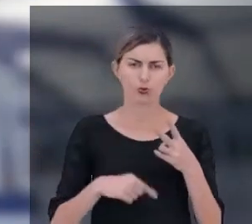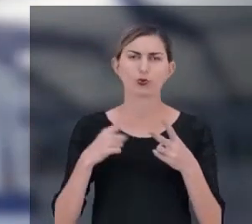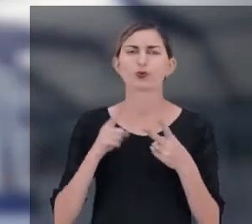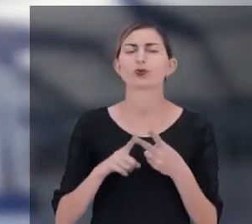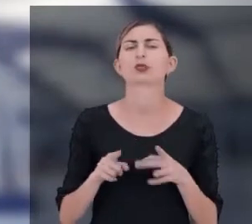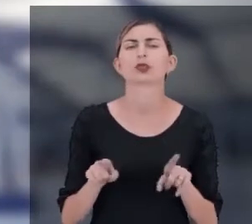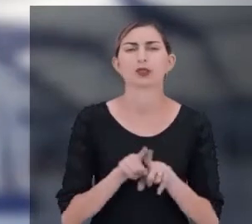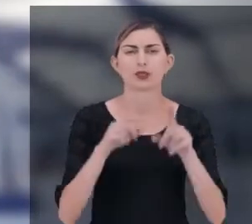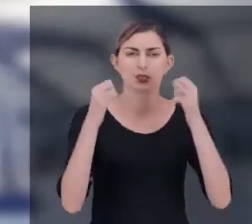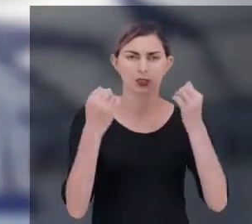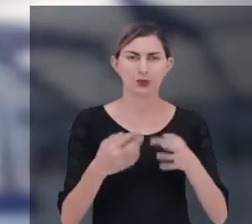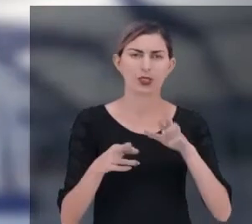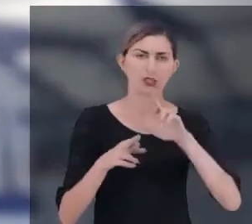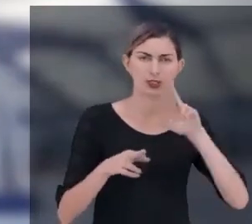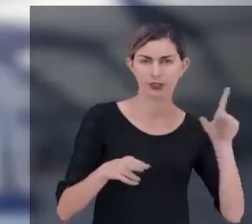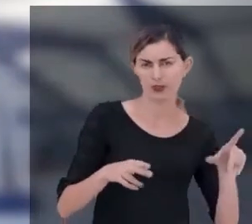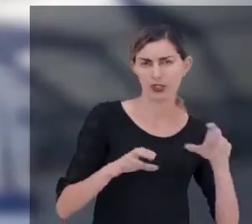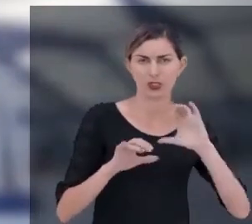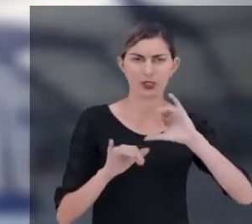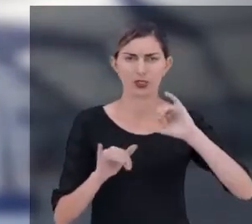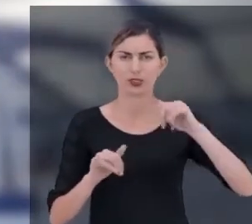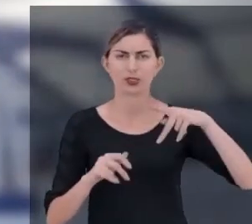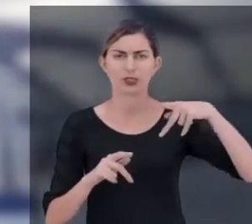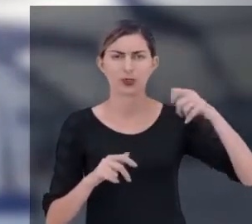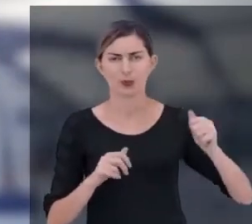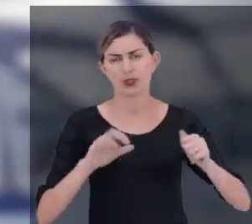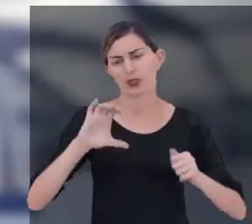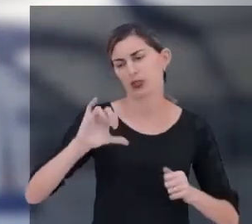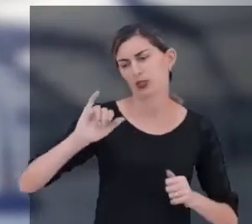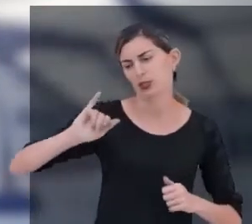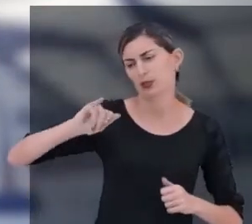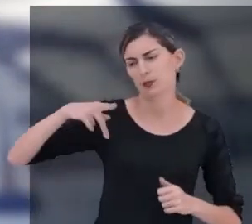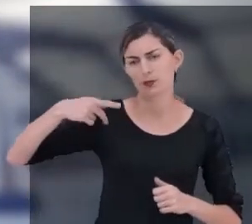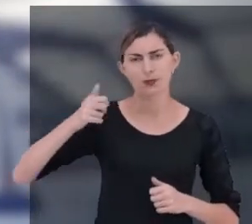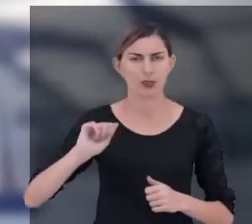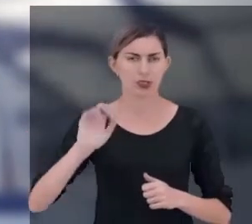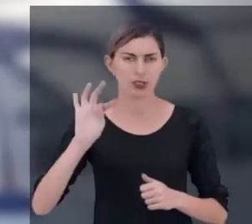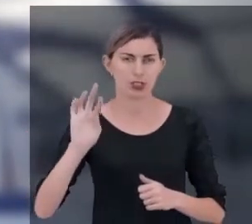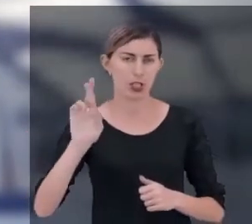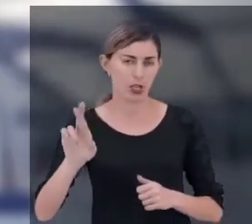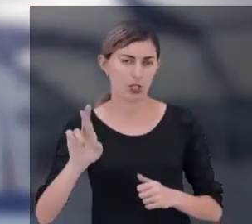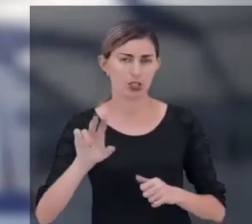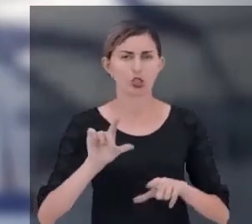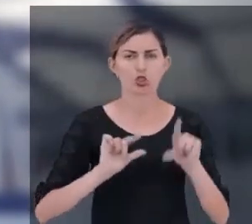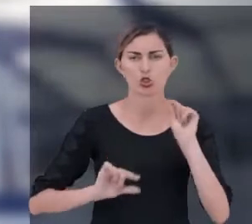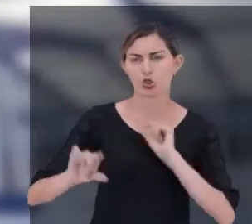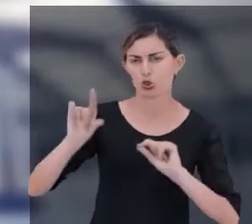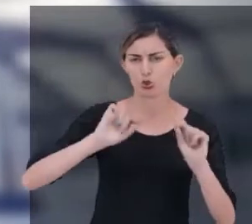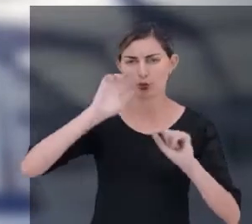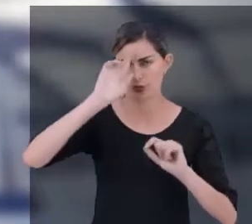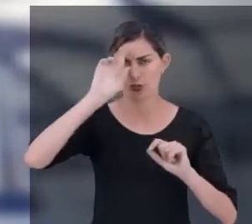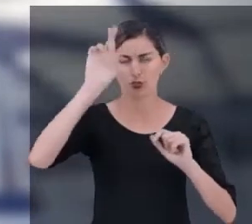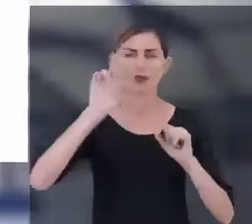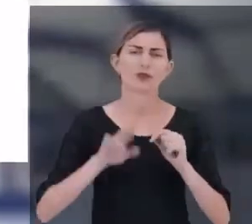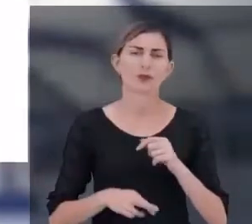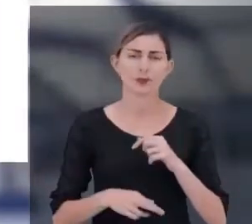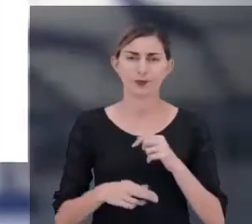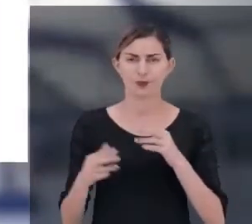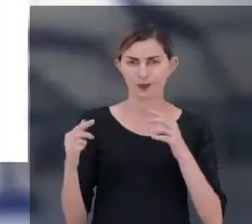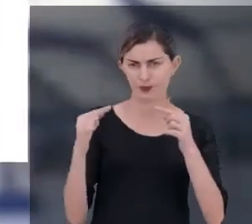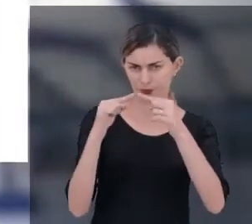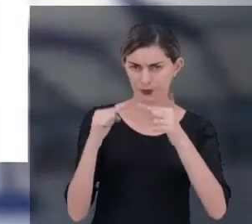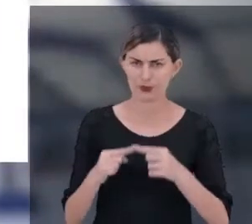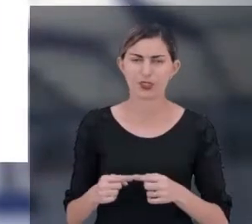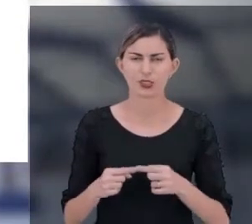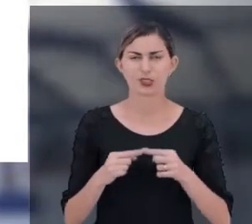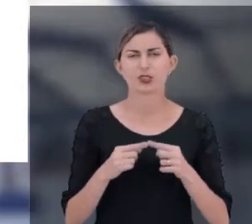ponto que vale ressaltar a diferença entre a SIPA a SIPA-TR está relacionado ao designado pelo empregador. De